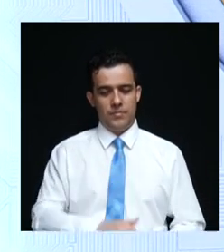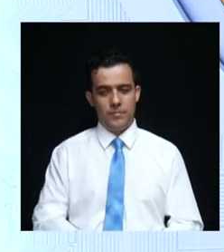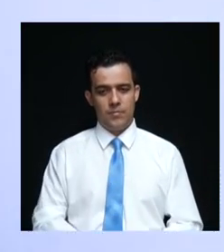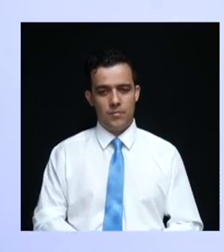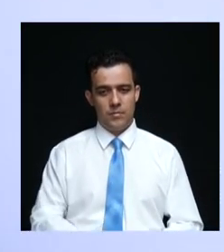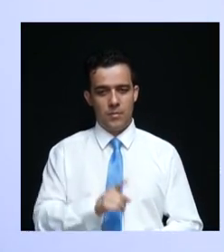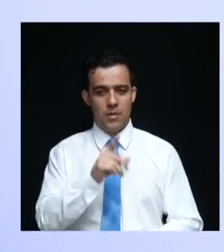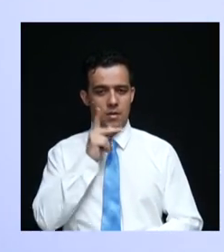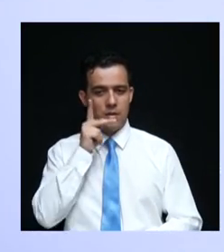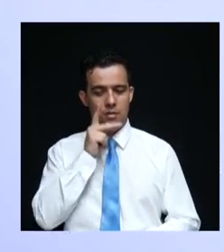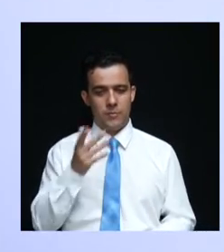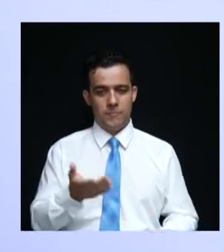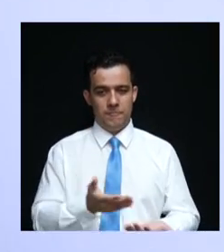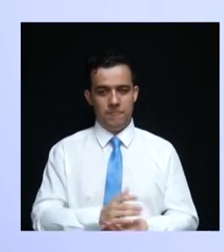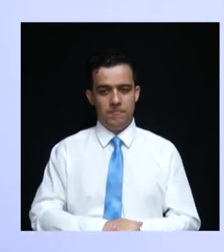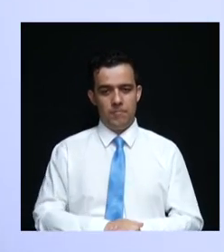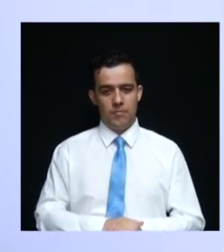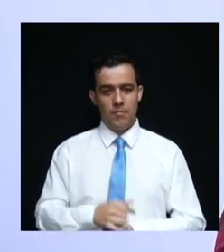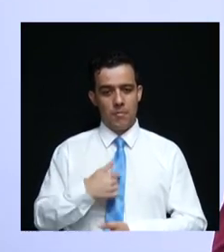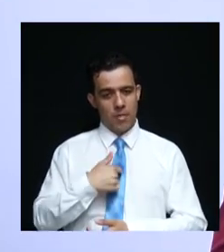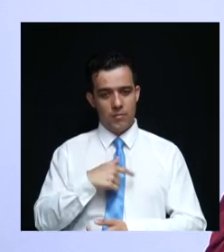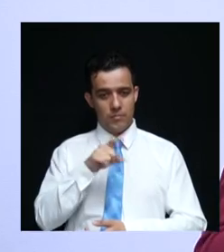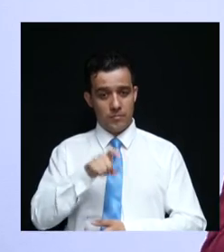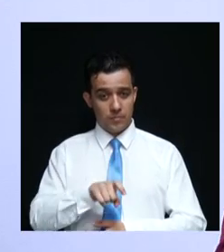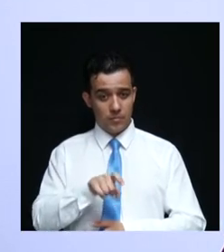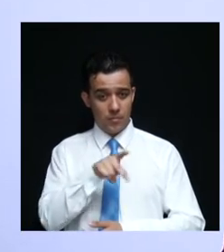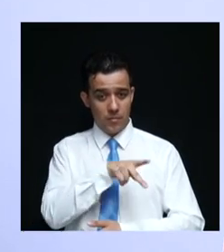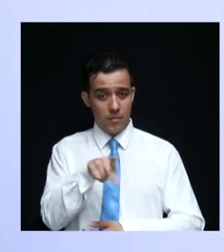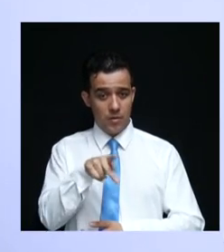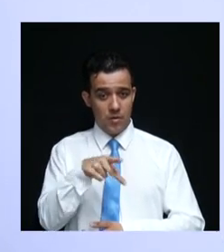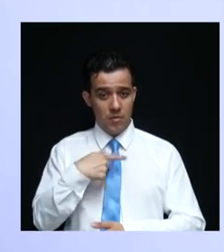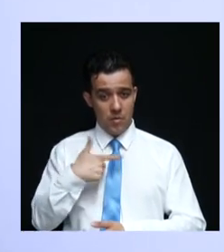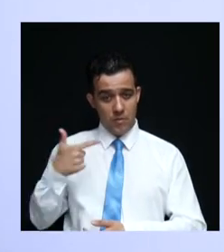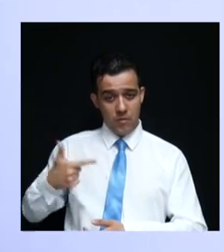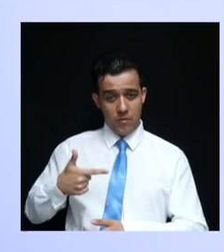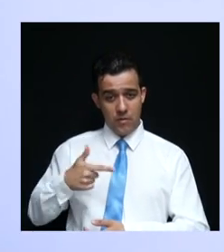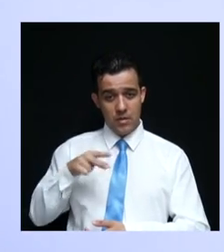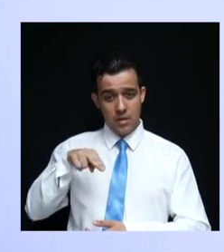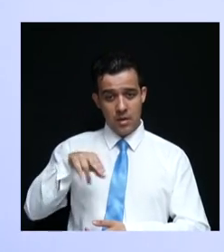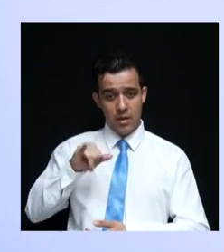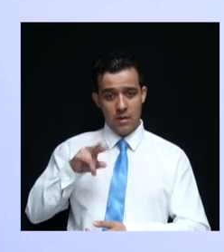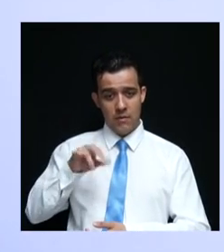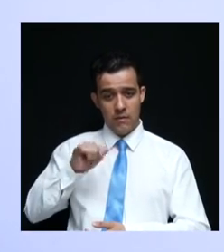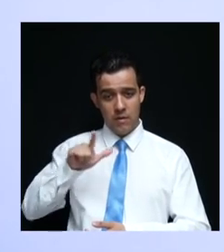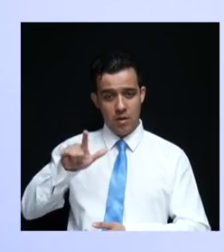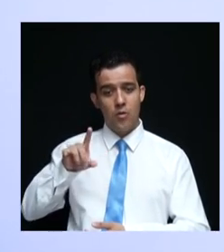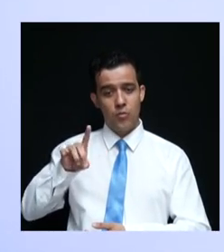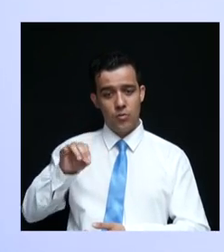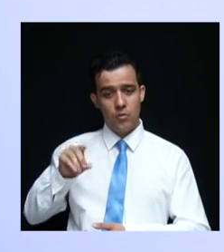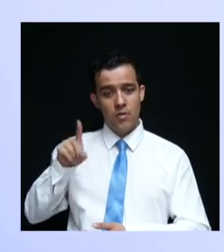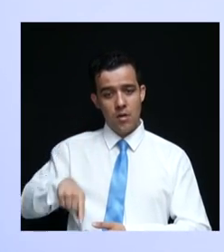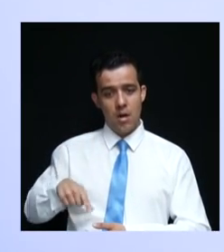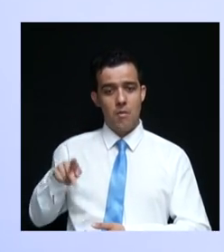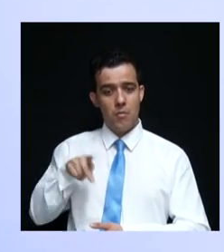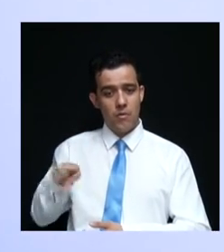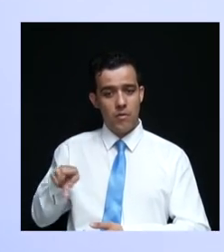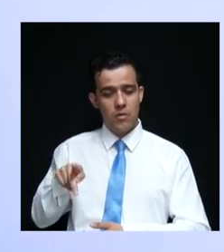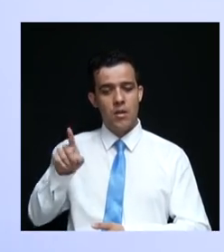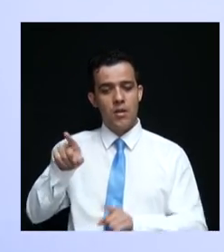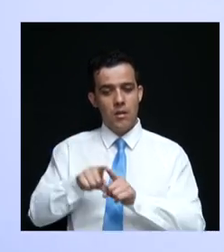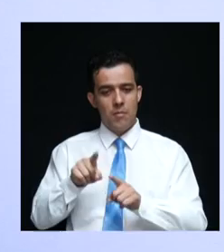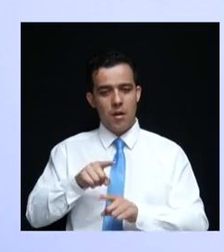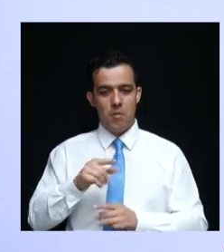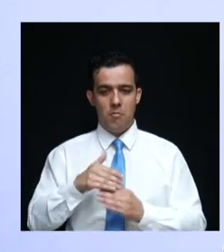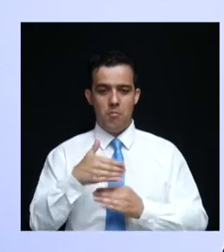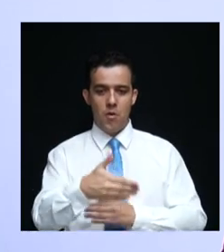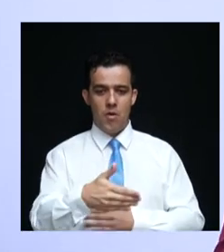Maria. Bom, eu sou professora, meu vice, Nivaldo, também é professor, e o nosso próximo presidente, Fernando Haddad,